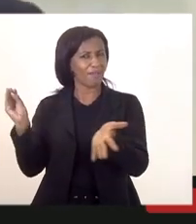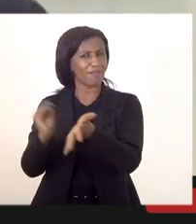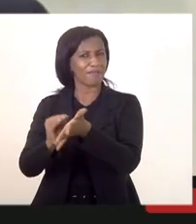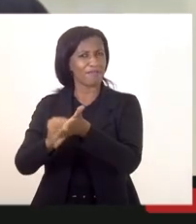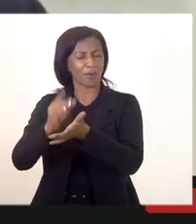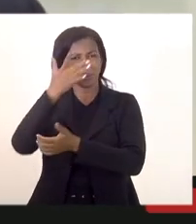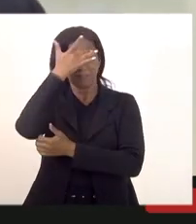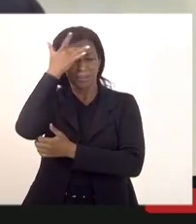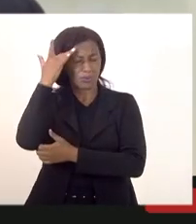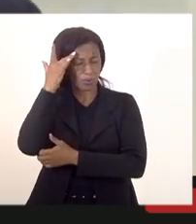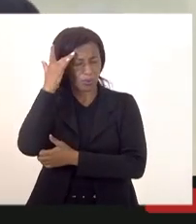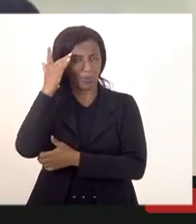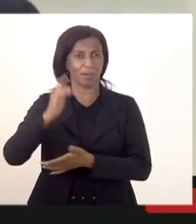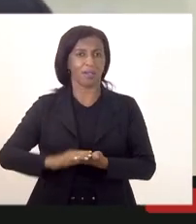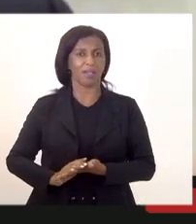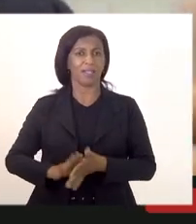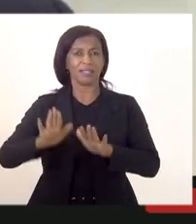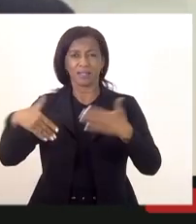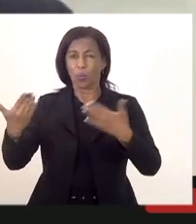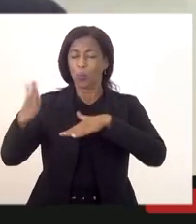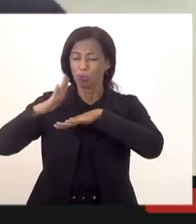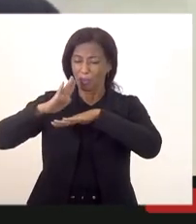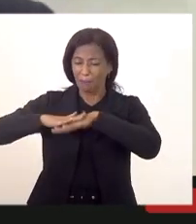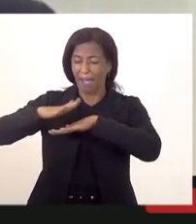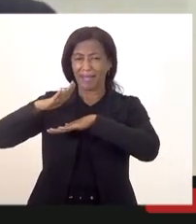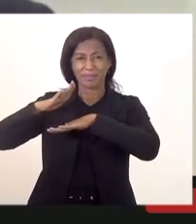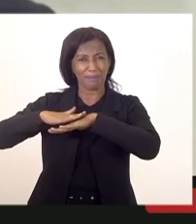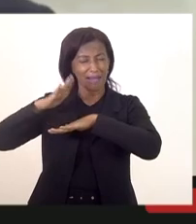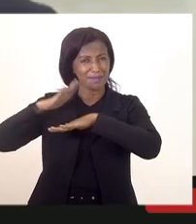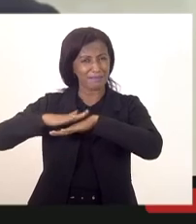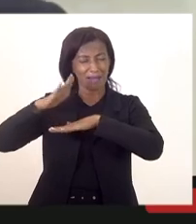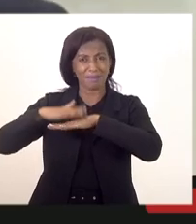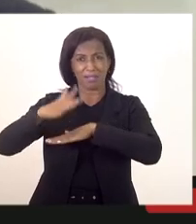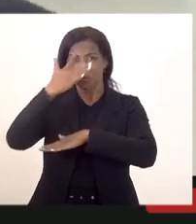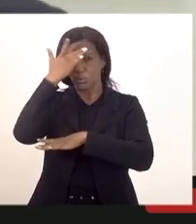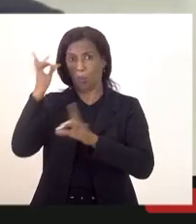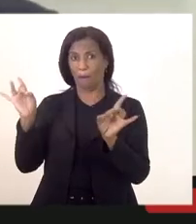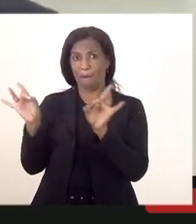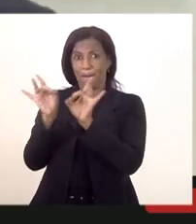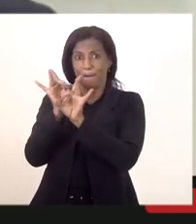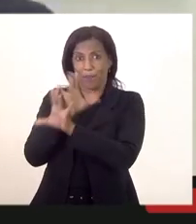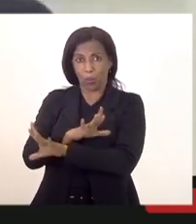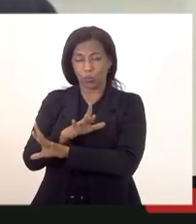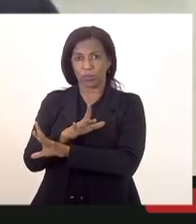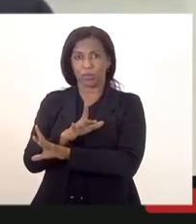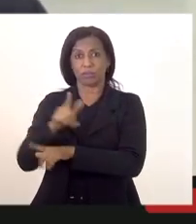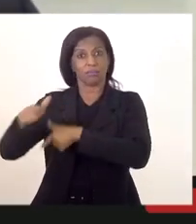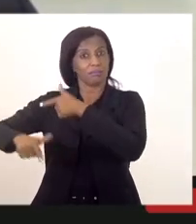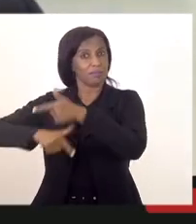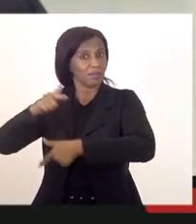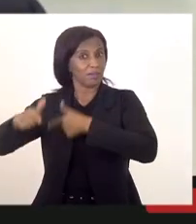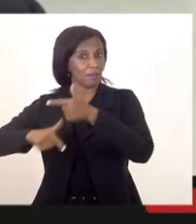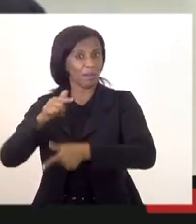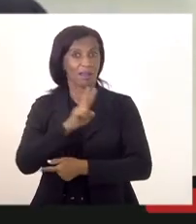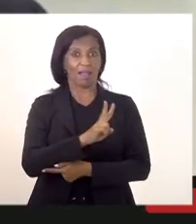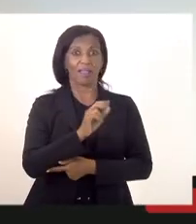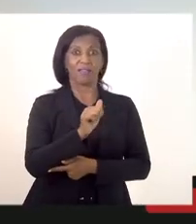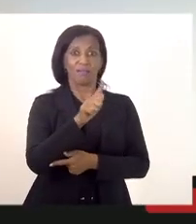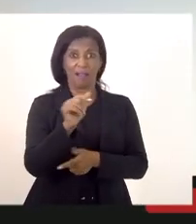grande então para eles quanto mais pessoas aptas tiverem e cargos e vagas liberadas melhor para a instituição